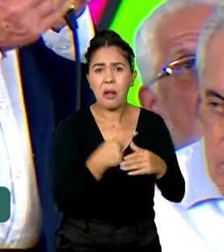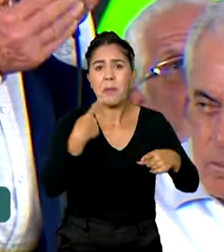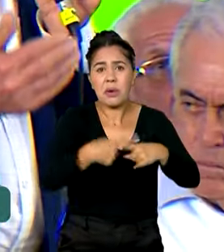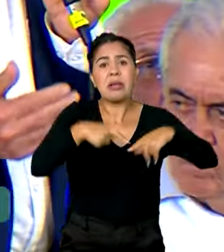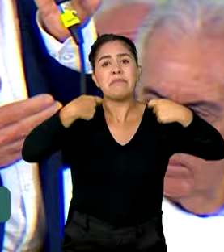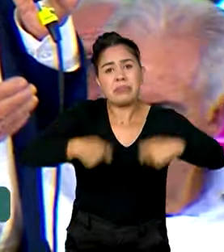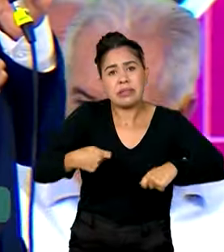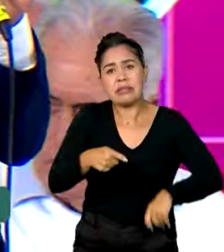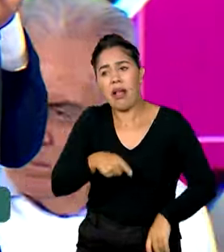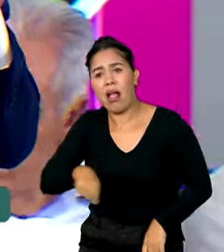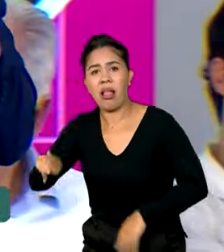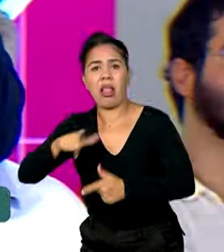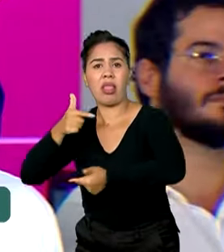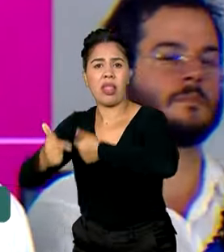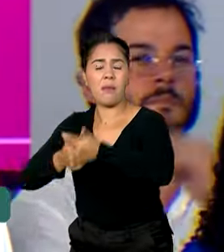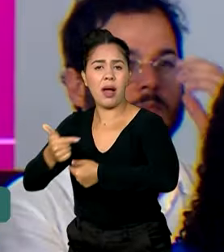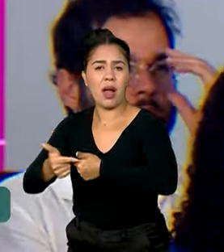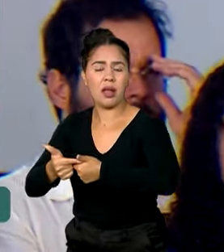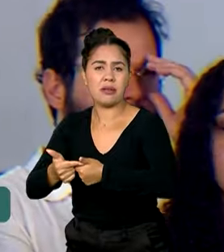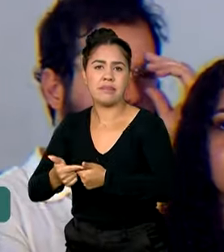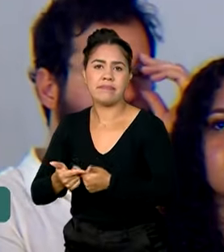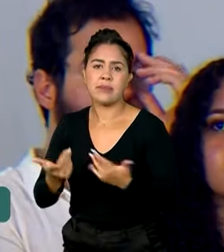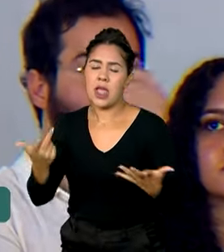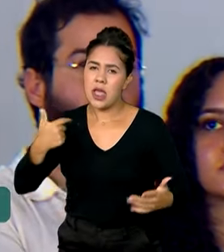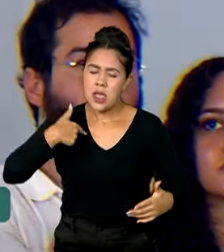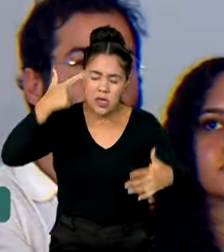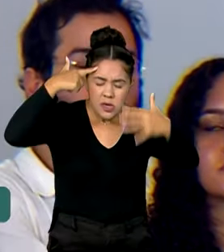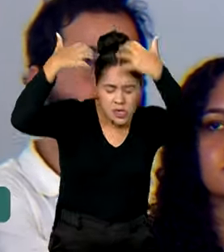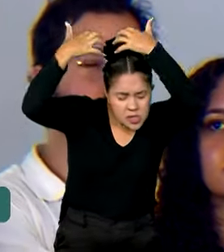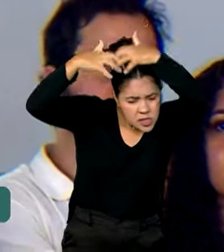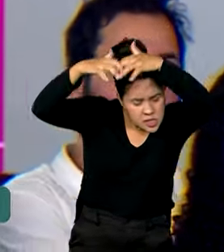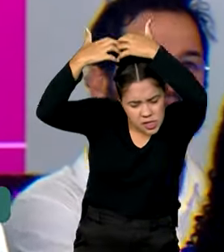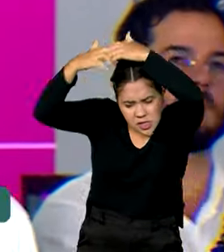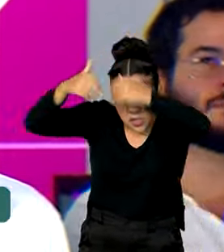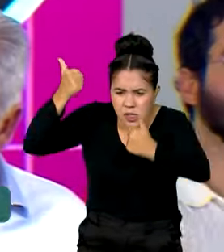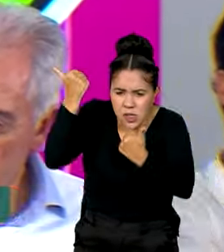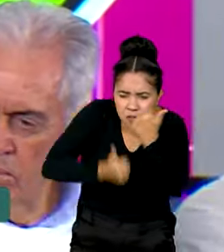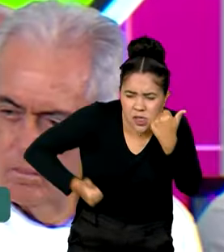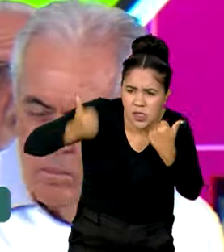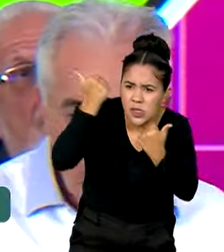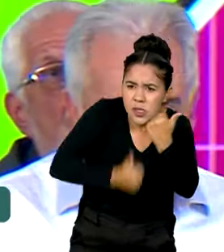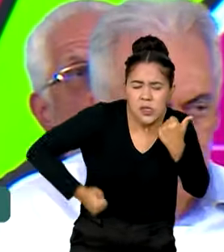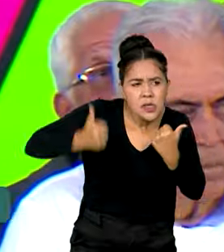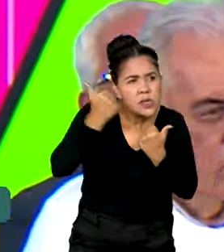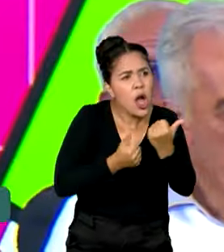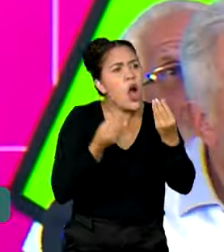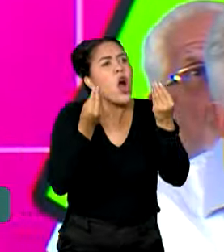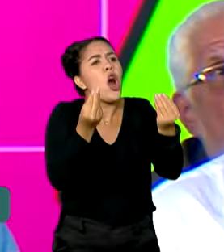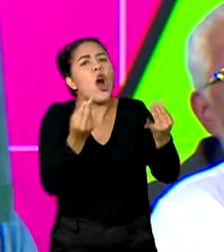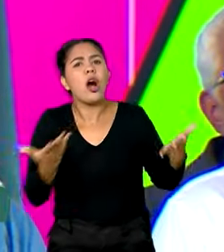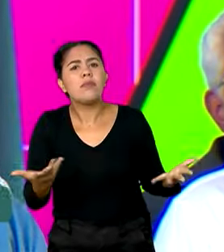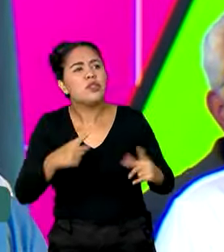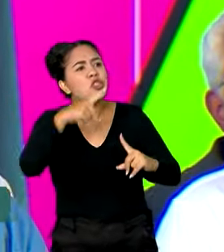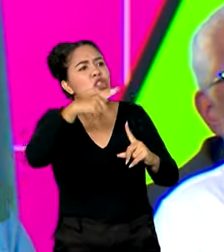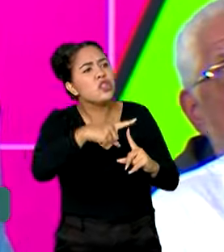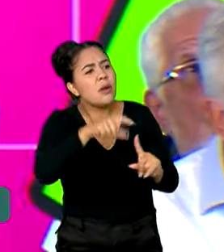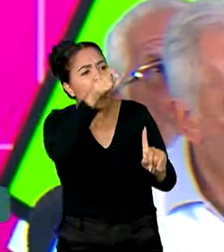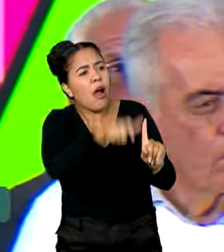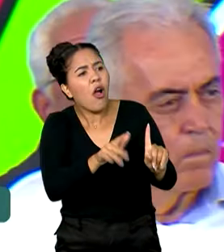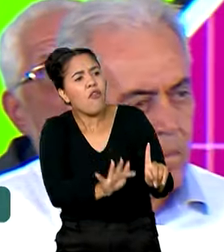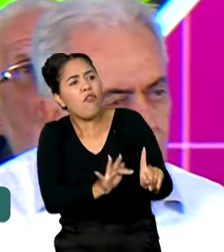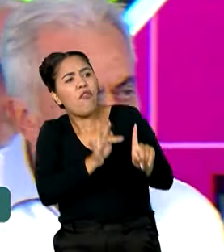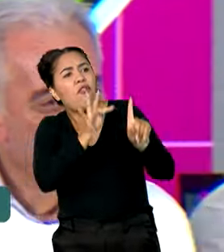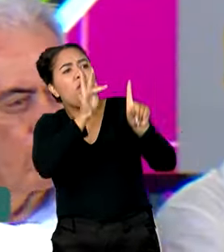para ajudar a família, eu fiquei matutando que tipo de brasileiros e brasileiras a gente iria